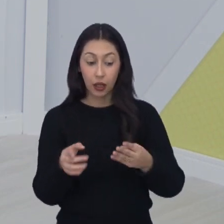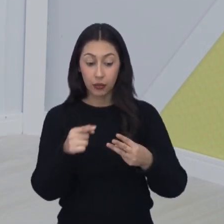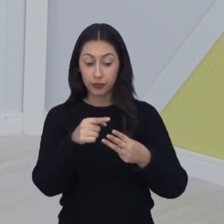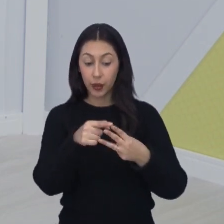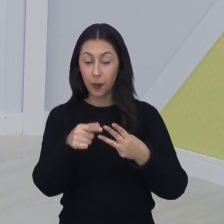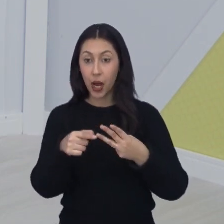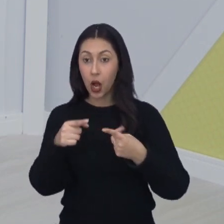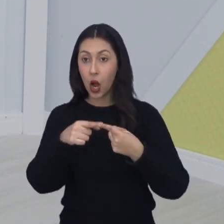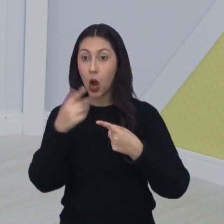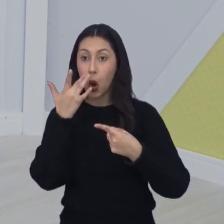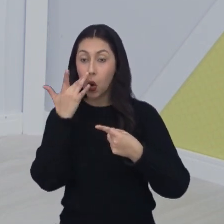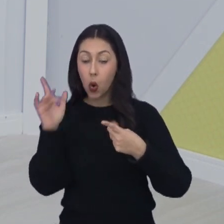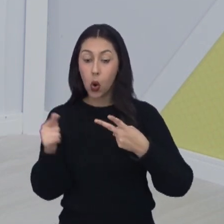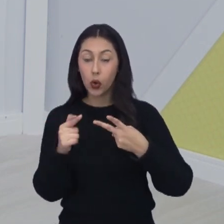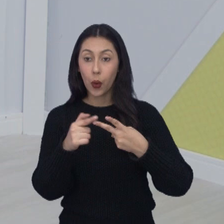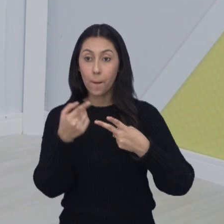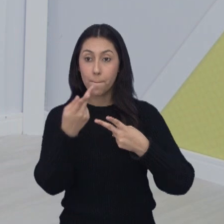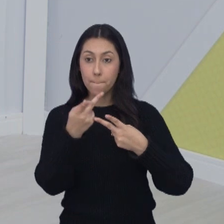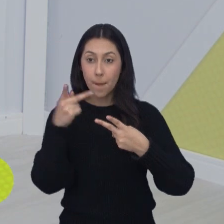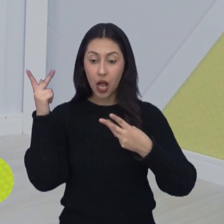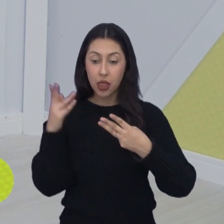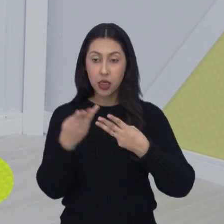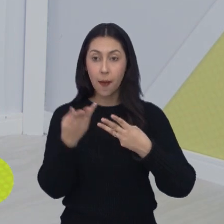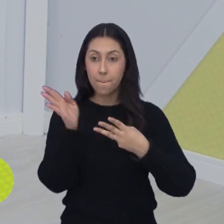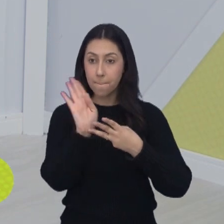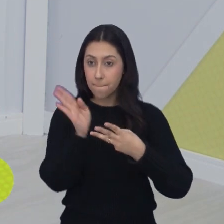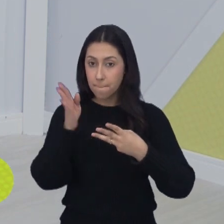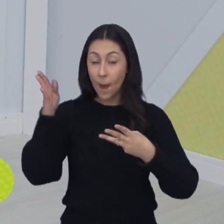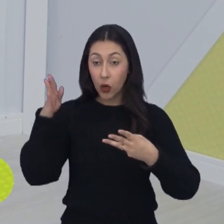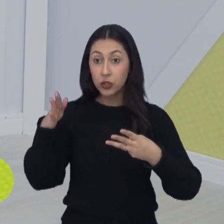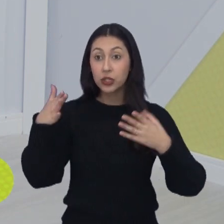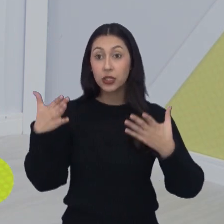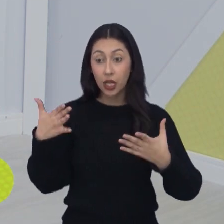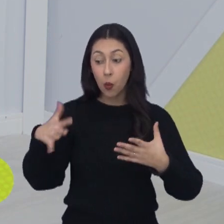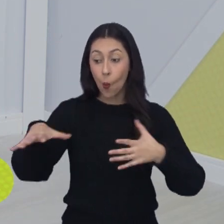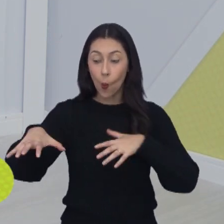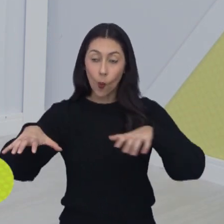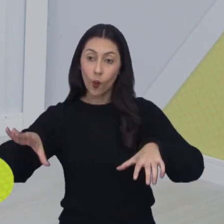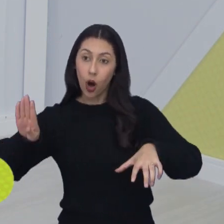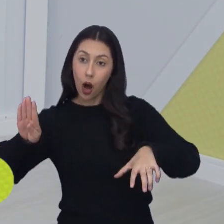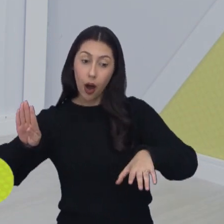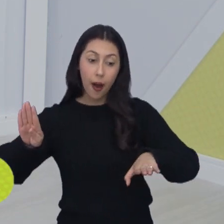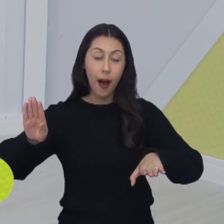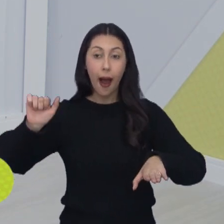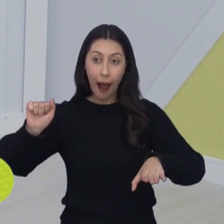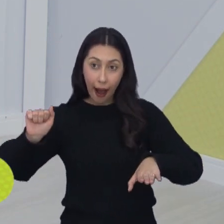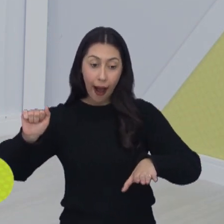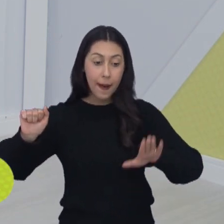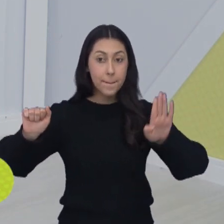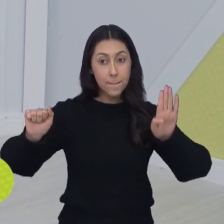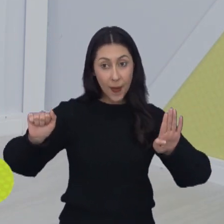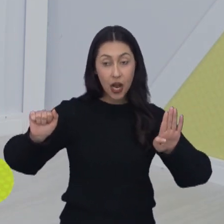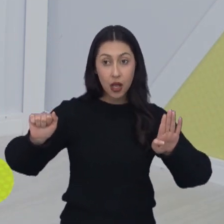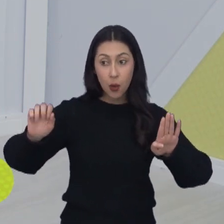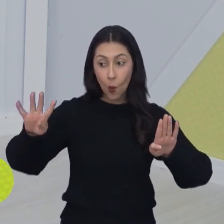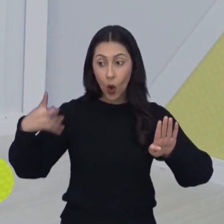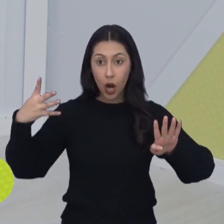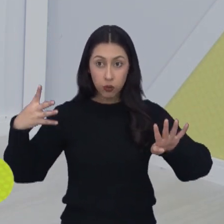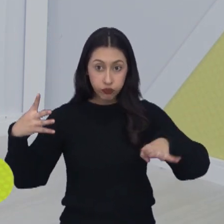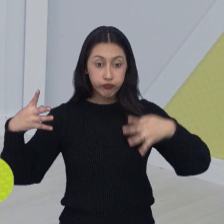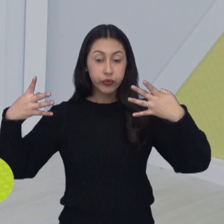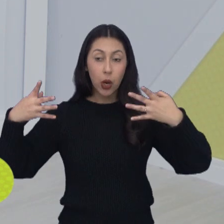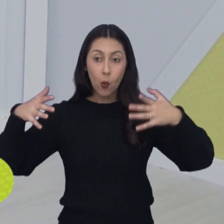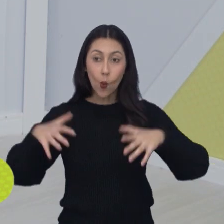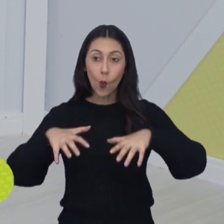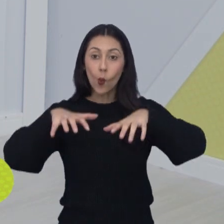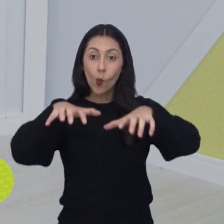Os quatro primeiros na classificação geral dos grupos A e B compõem a série ouro Do quinto ao oitavo, série prata e do nono